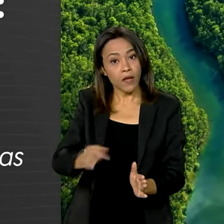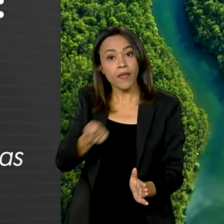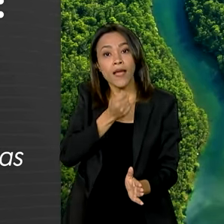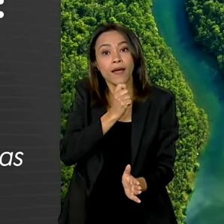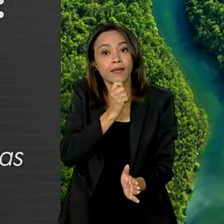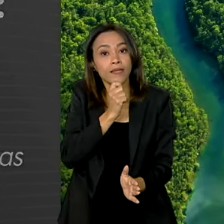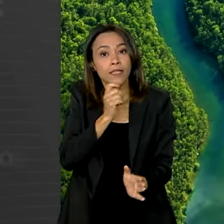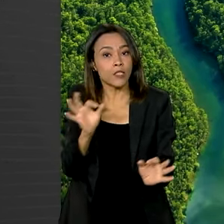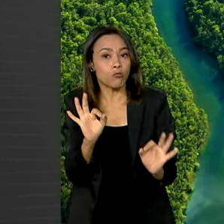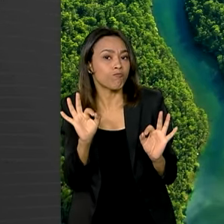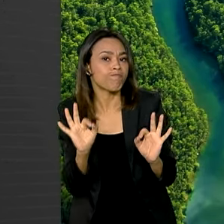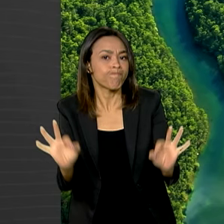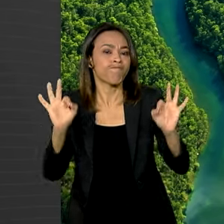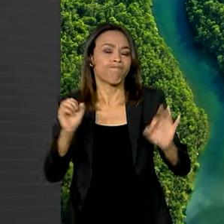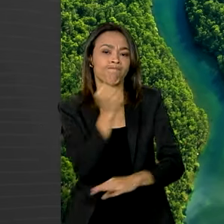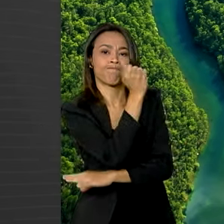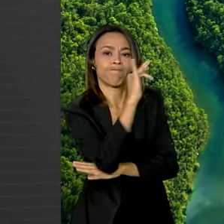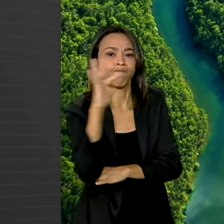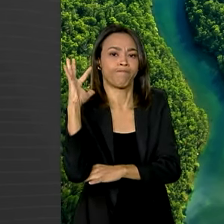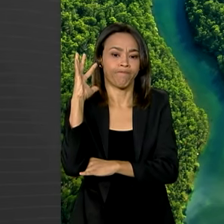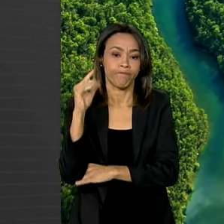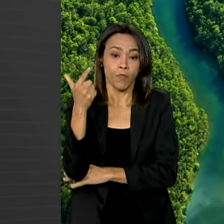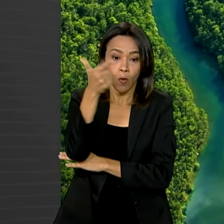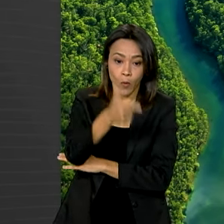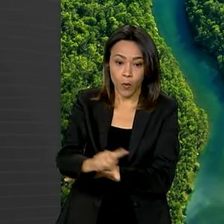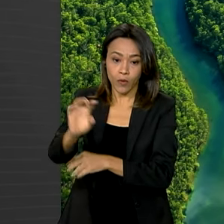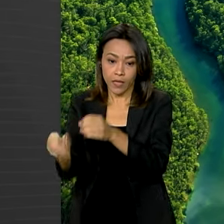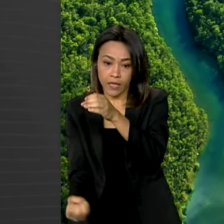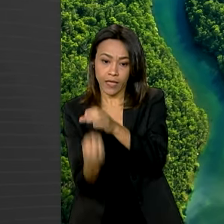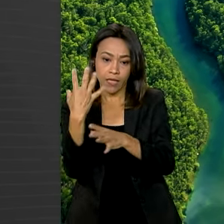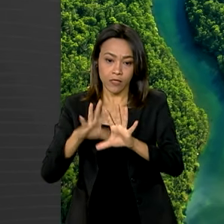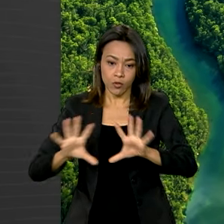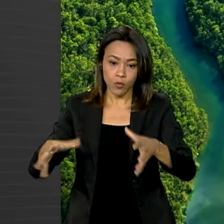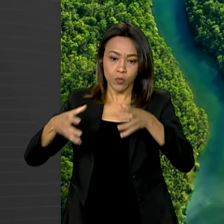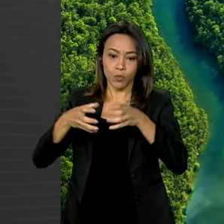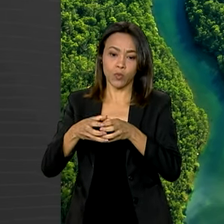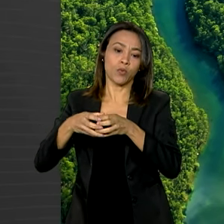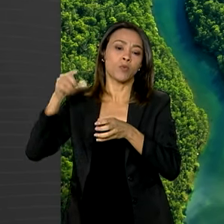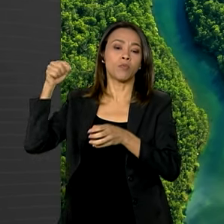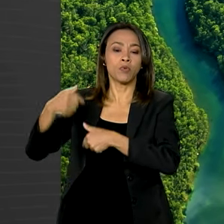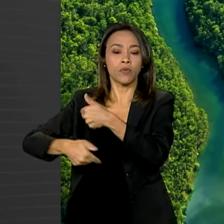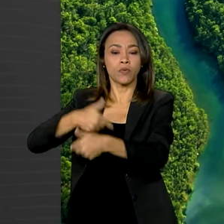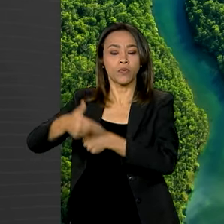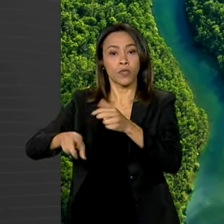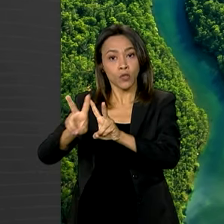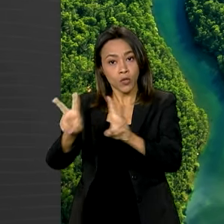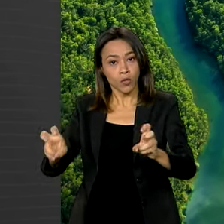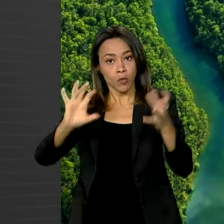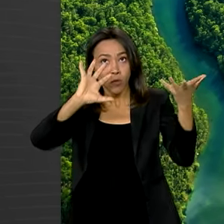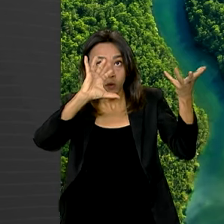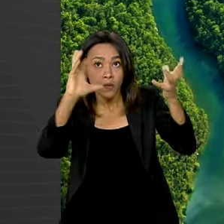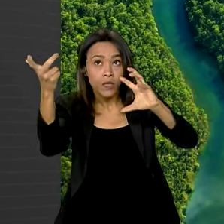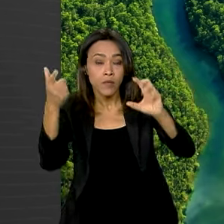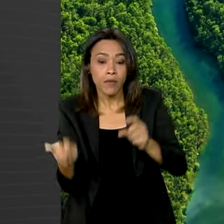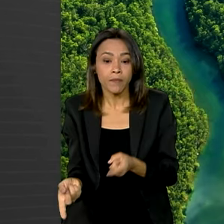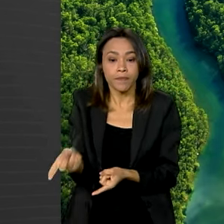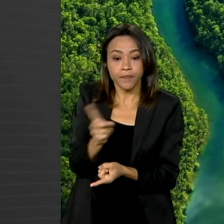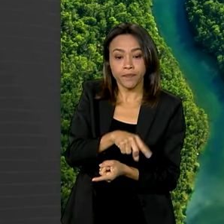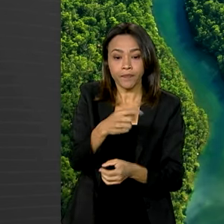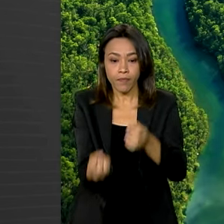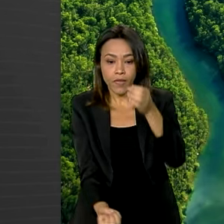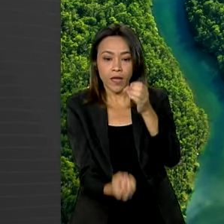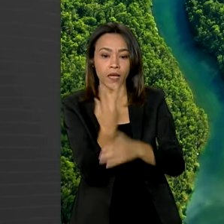destinadas. A atualização do Comitê Interministerial sobre Mudança do Clima e a criação da